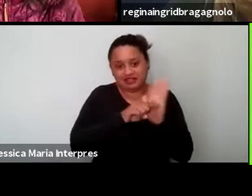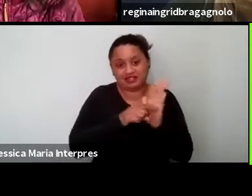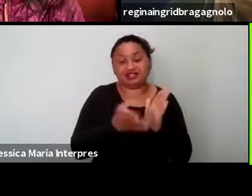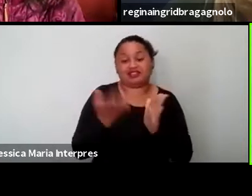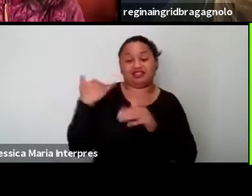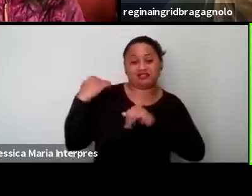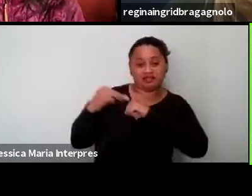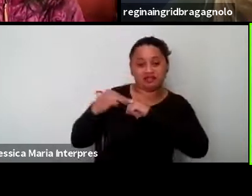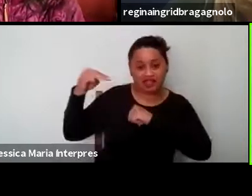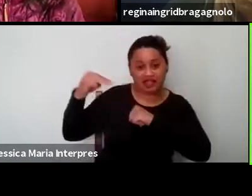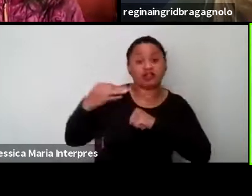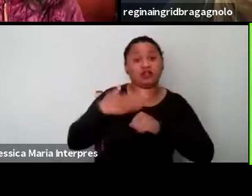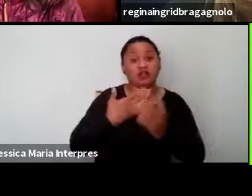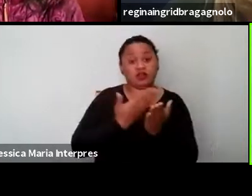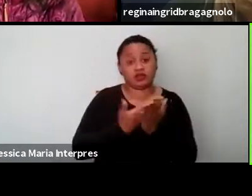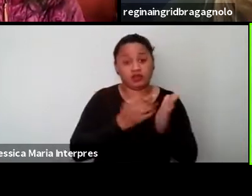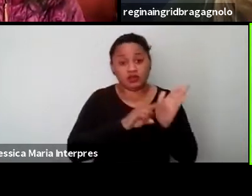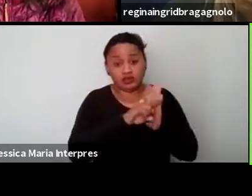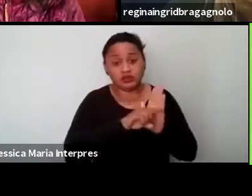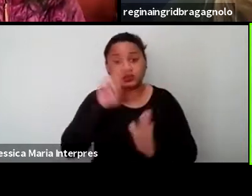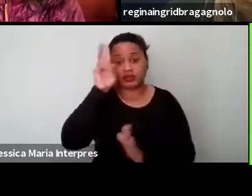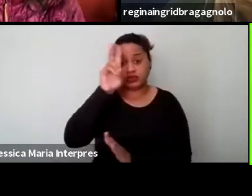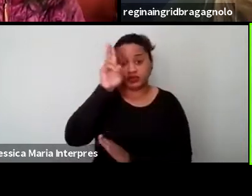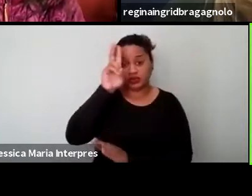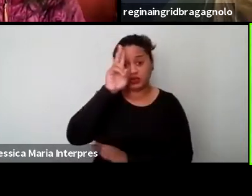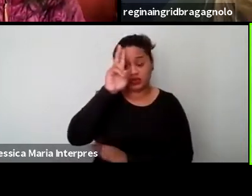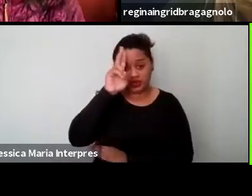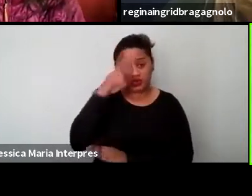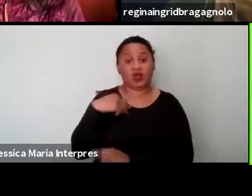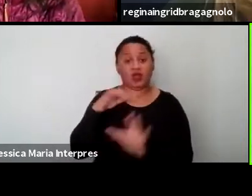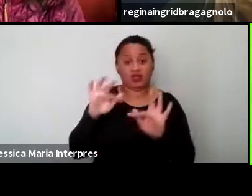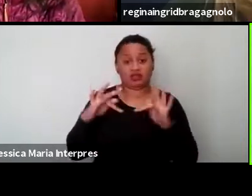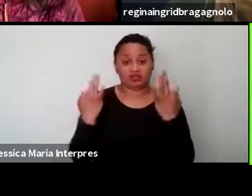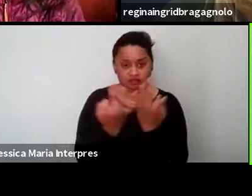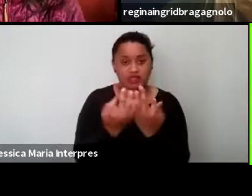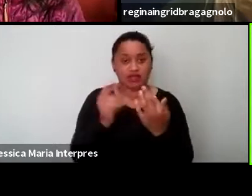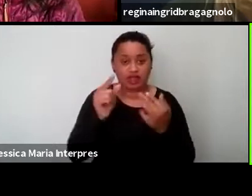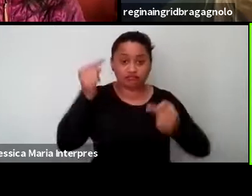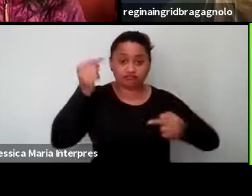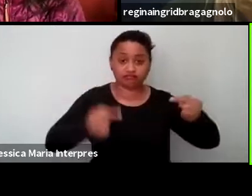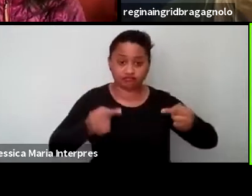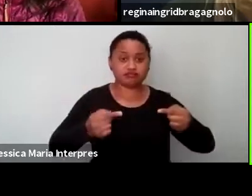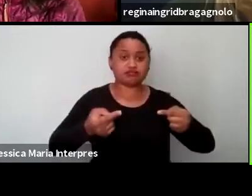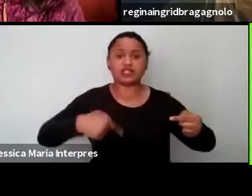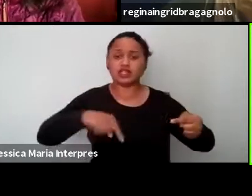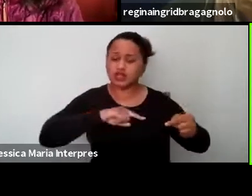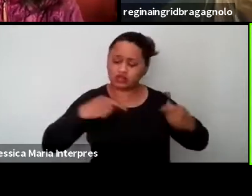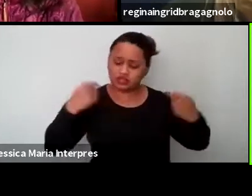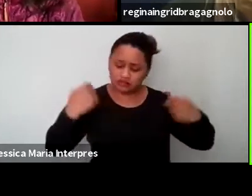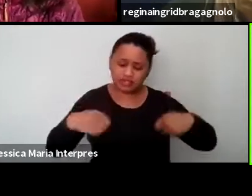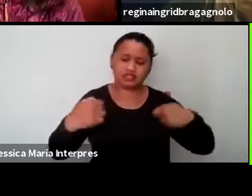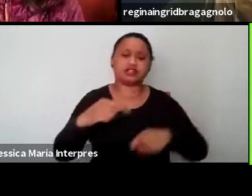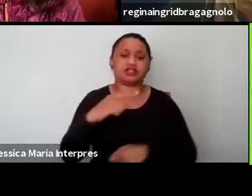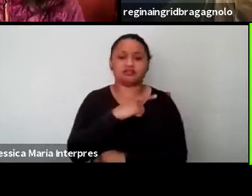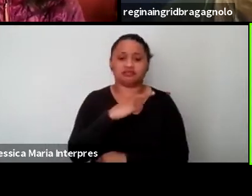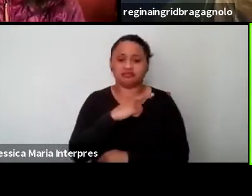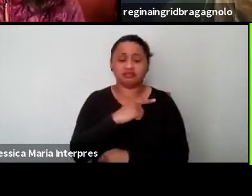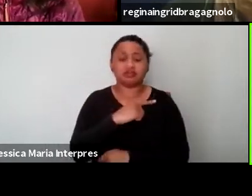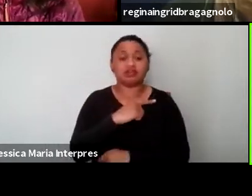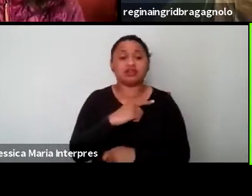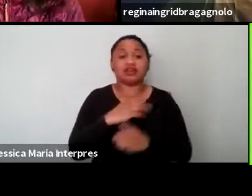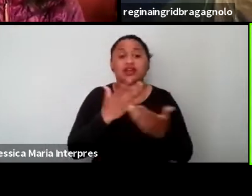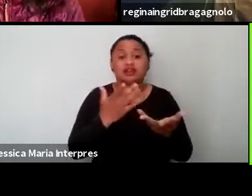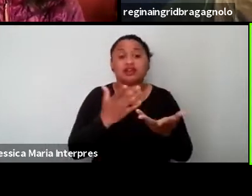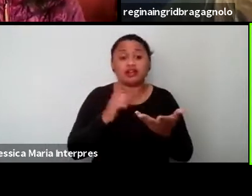História da Família, eu acho que esse é um debate, né? Que precisamos realizar, né? E a pandemia